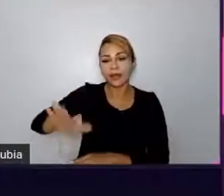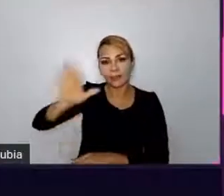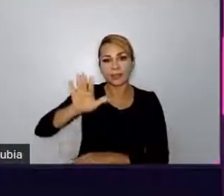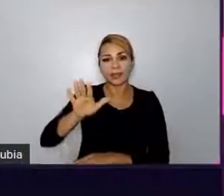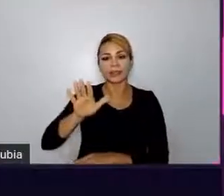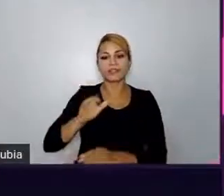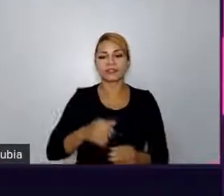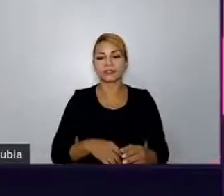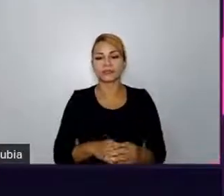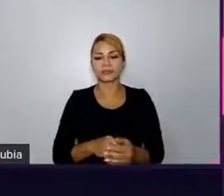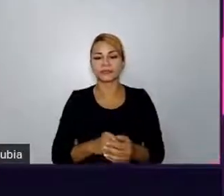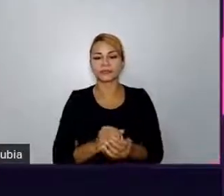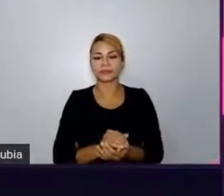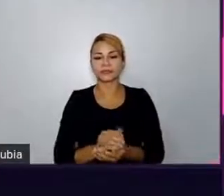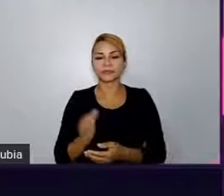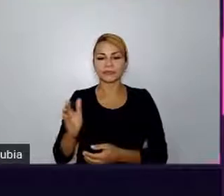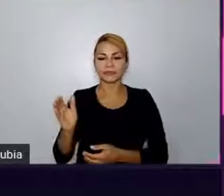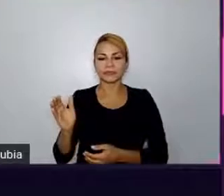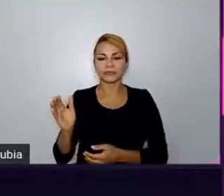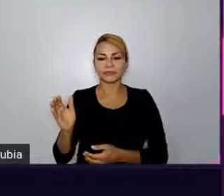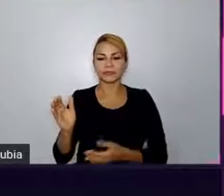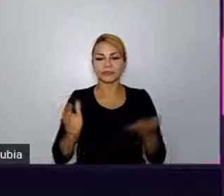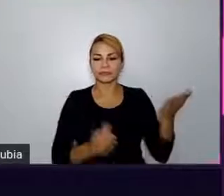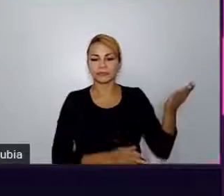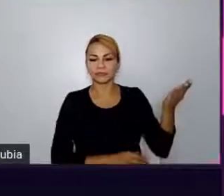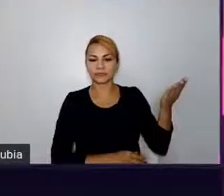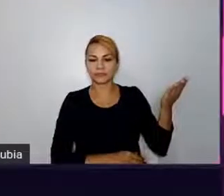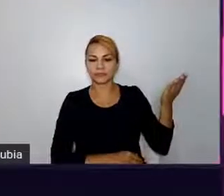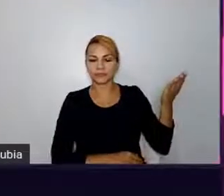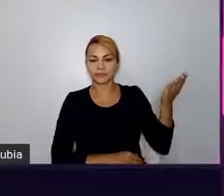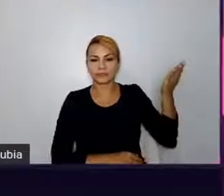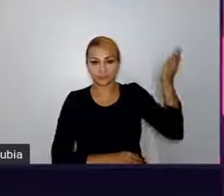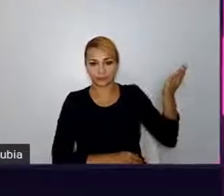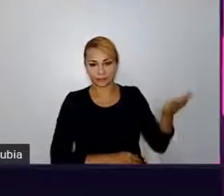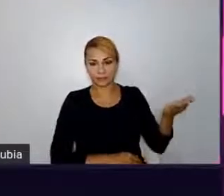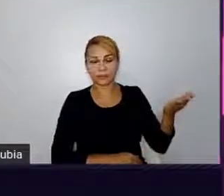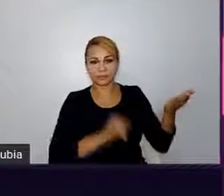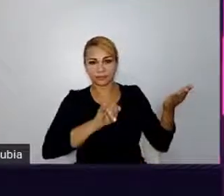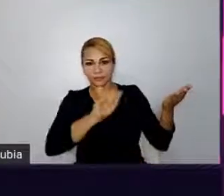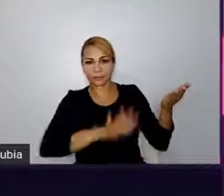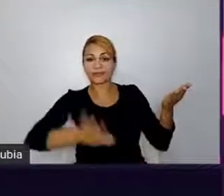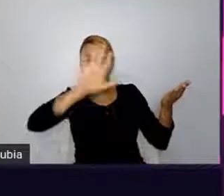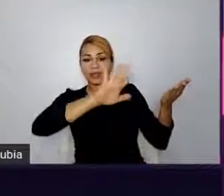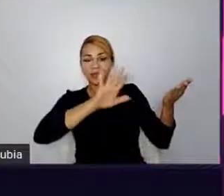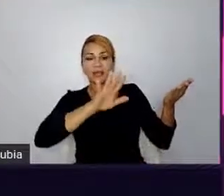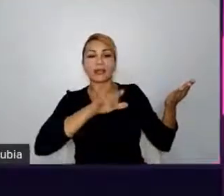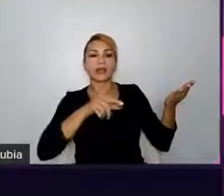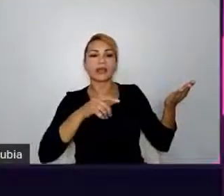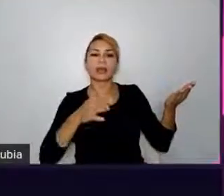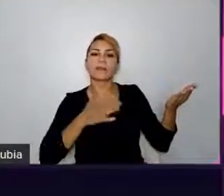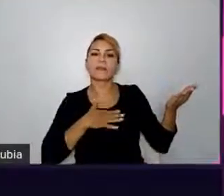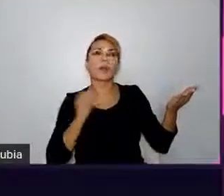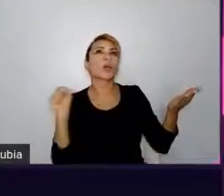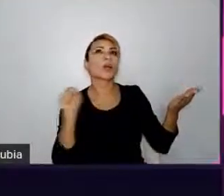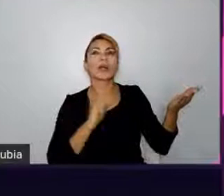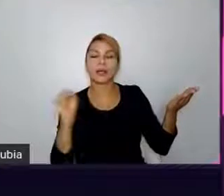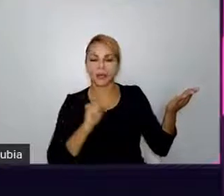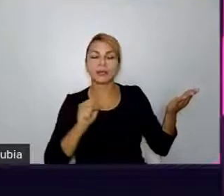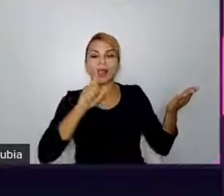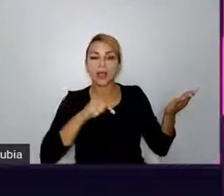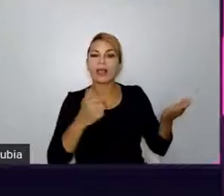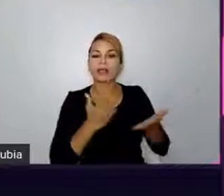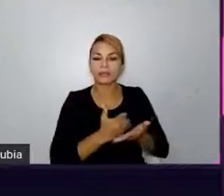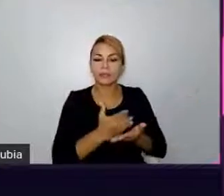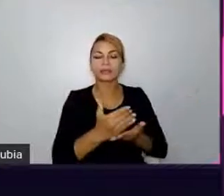meio, o Dados Abertos de Feira. O Dados Abertos de Feira, hoje, é o meu xodózinho. É uma iniciativa para fomentar a transparência